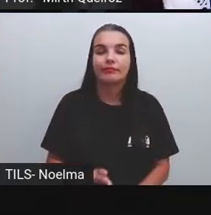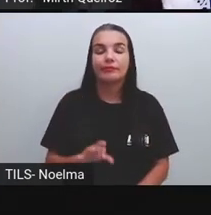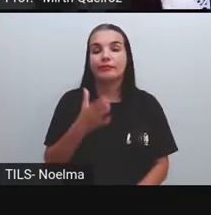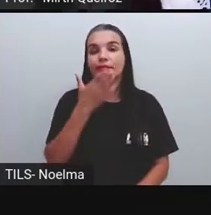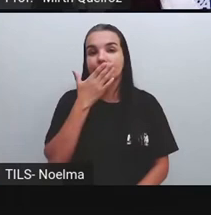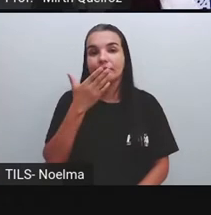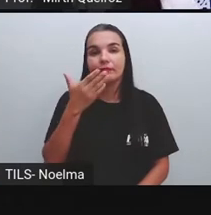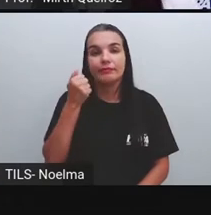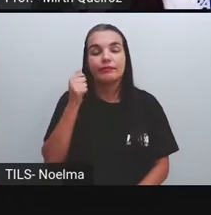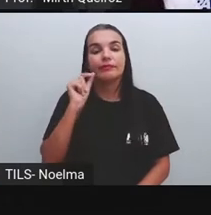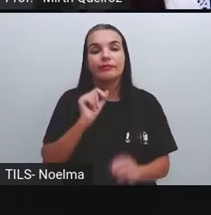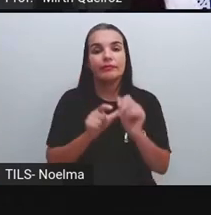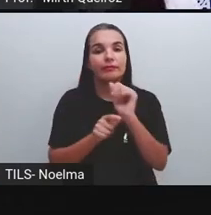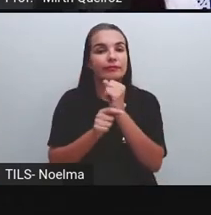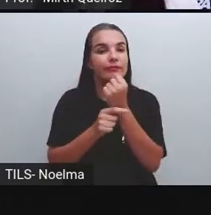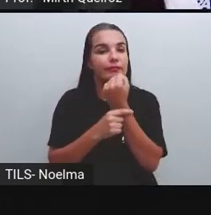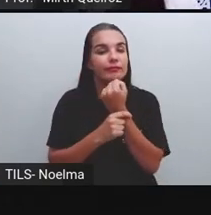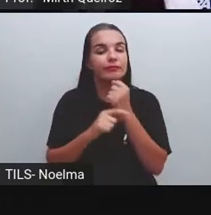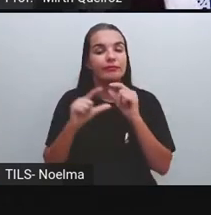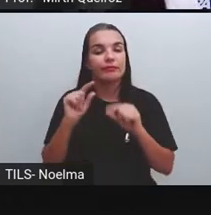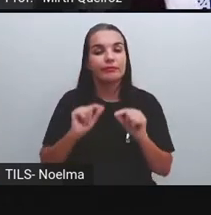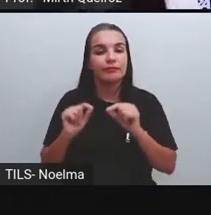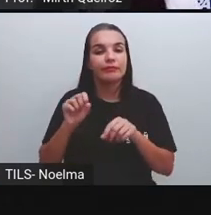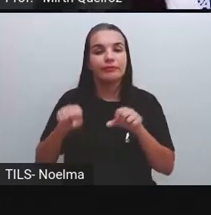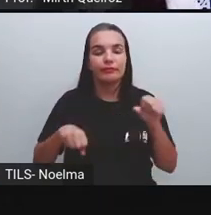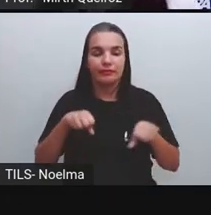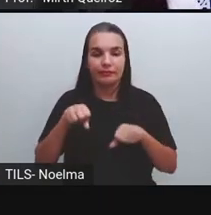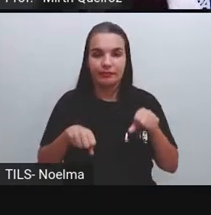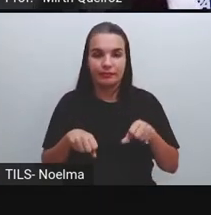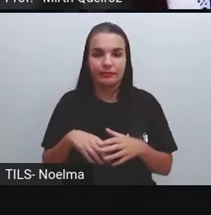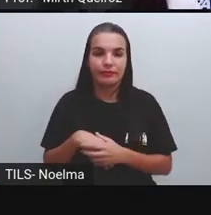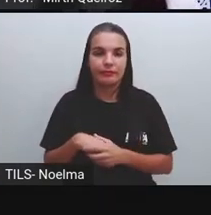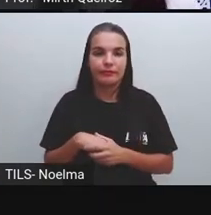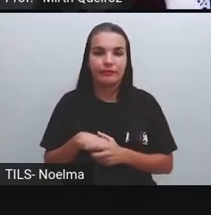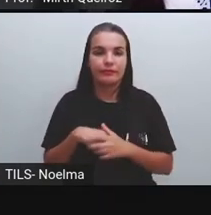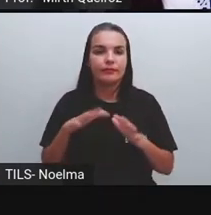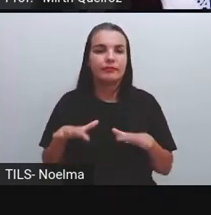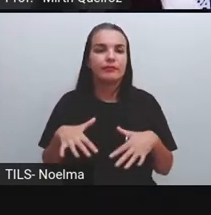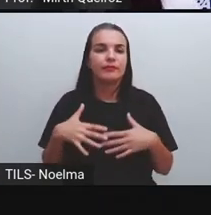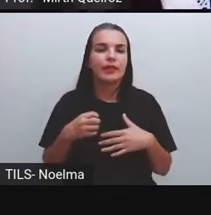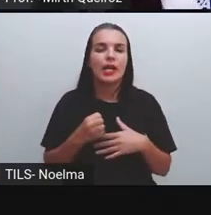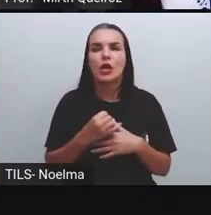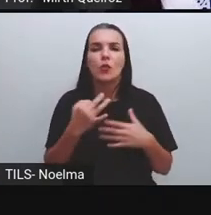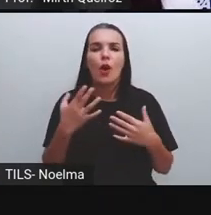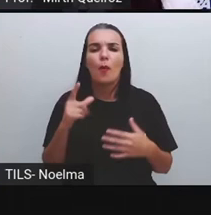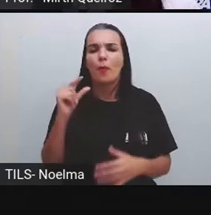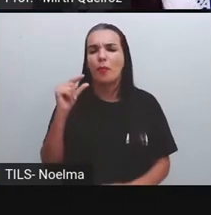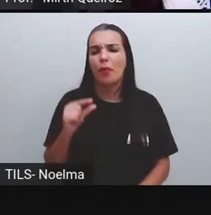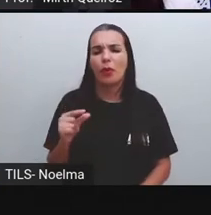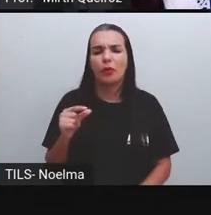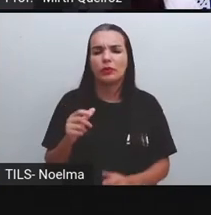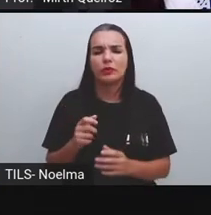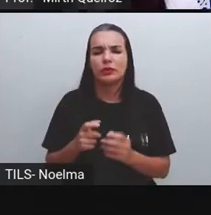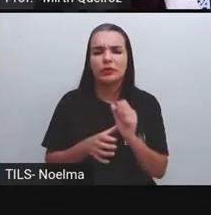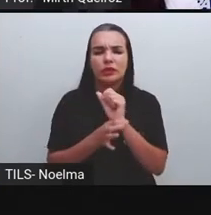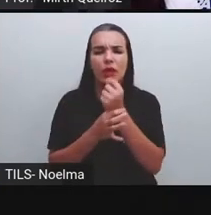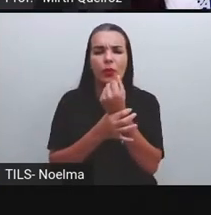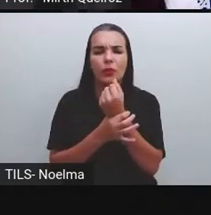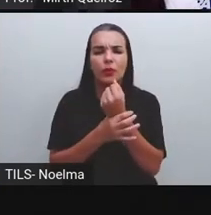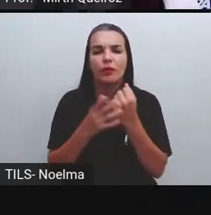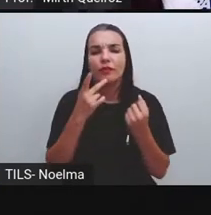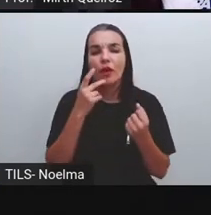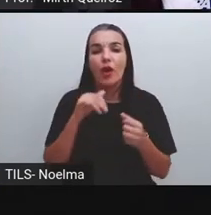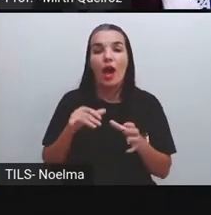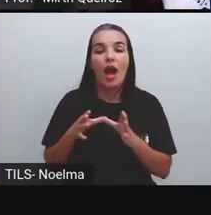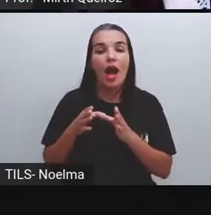de transporte mais seguro seria a bicicleta. E qual que é considerado menos seguro? Foi quem? Foi o